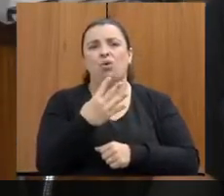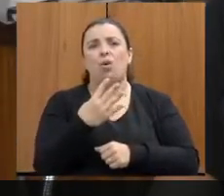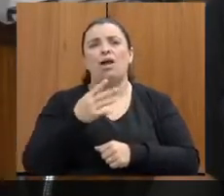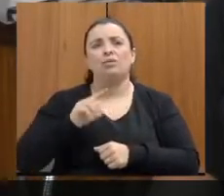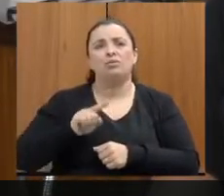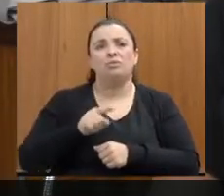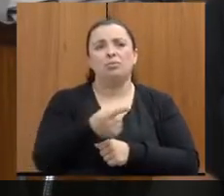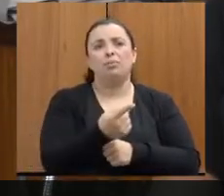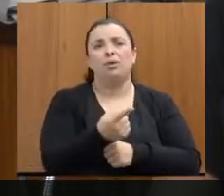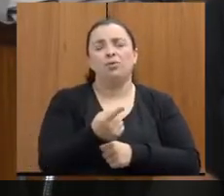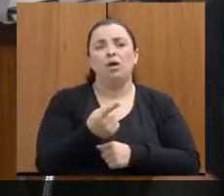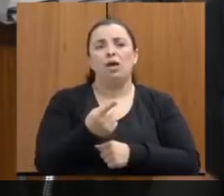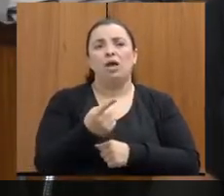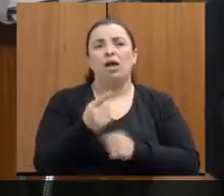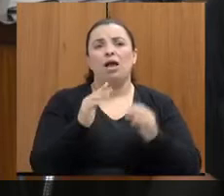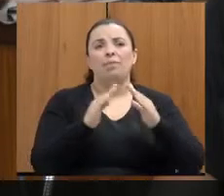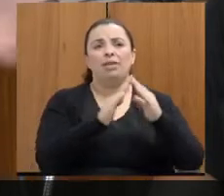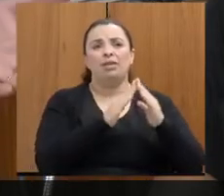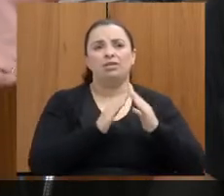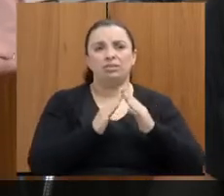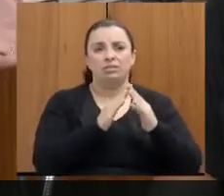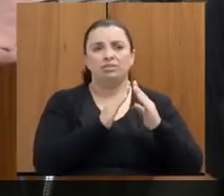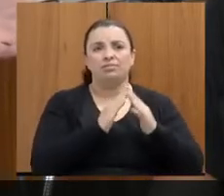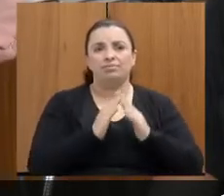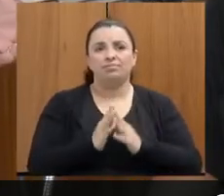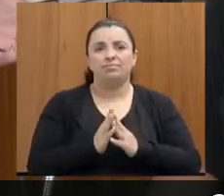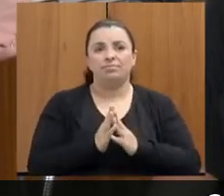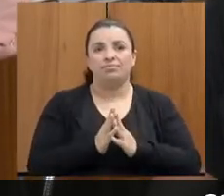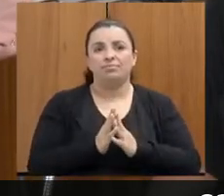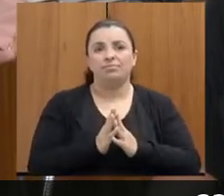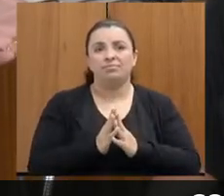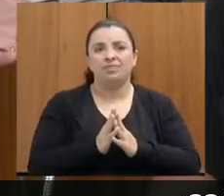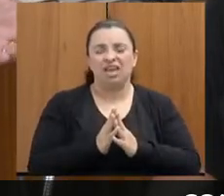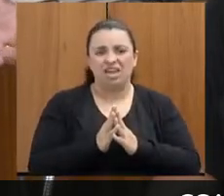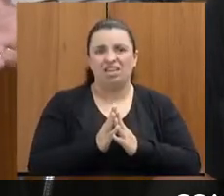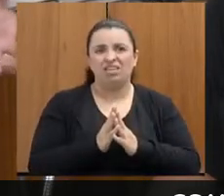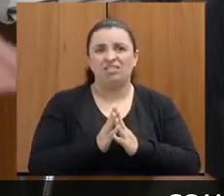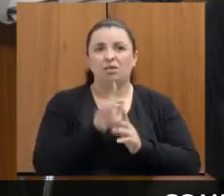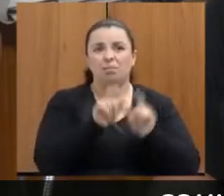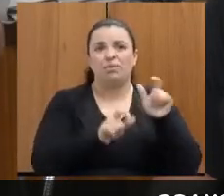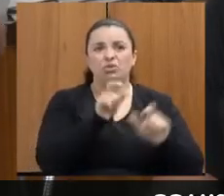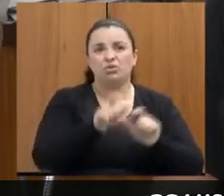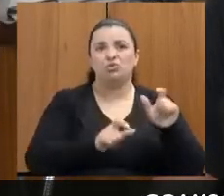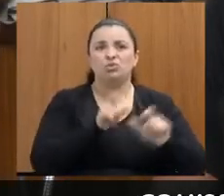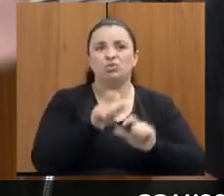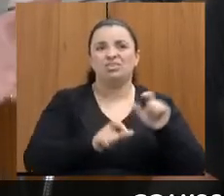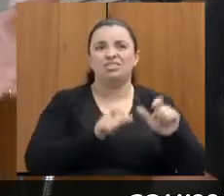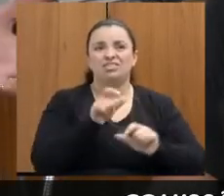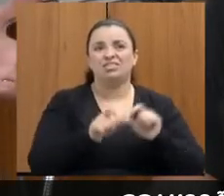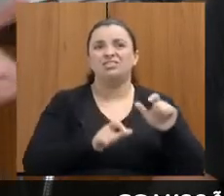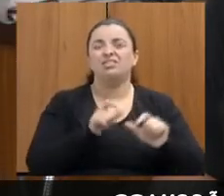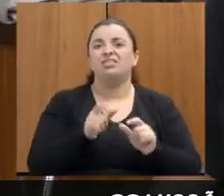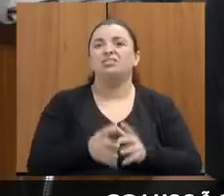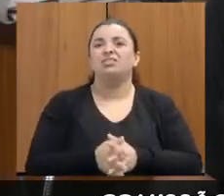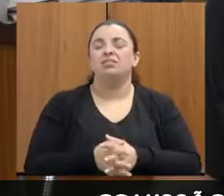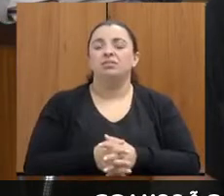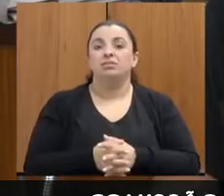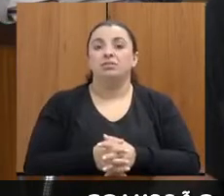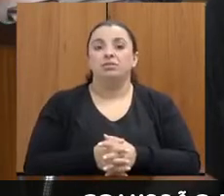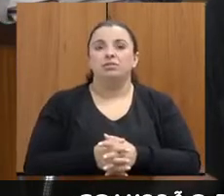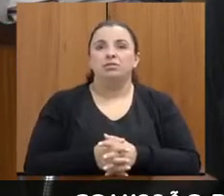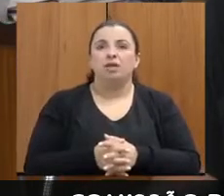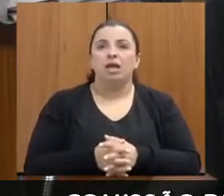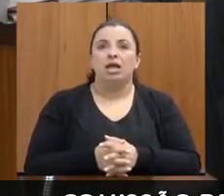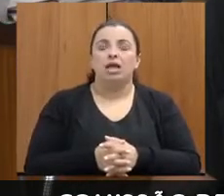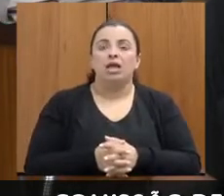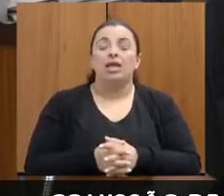delegacia que foi criada em 92, antes de Maria da Penha, que era uma delegacia que ela vem para poder tratar diversos crimes de família. E